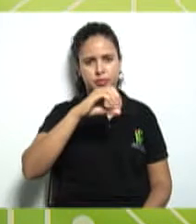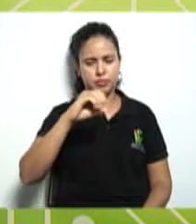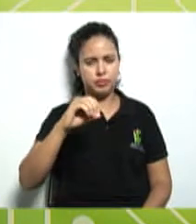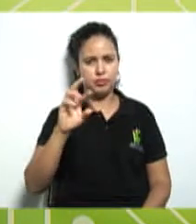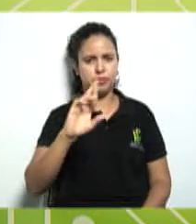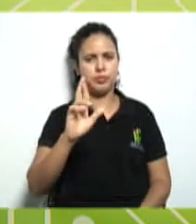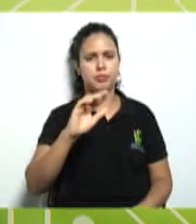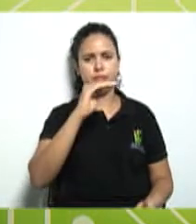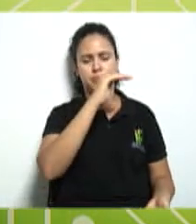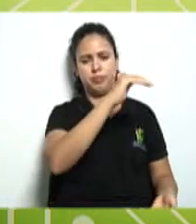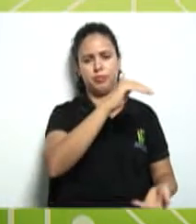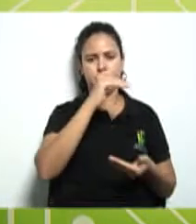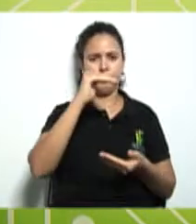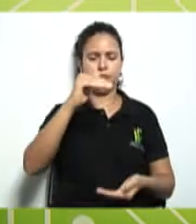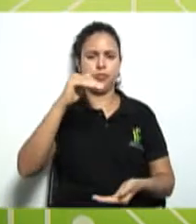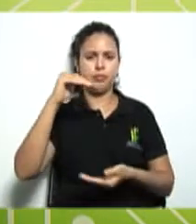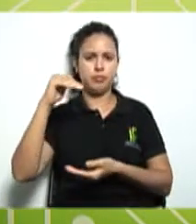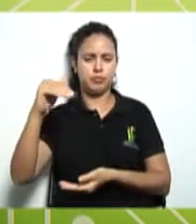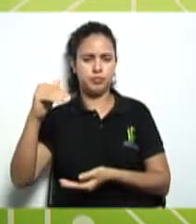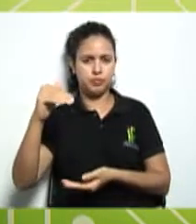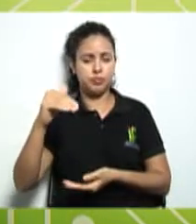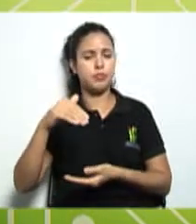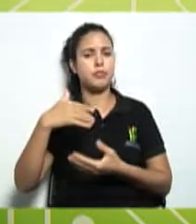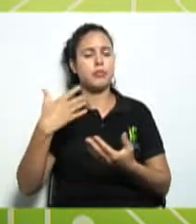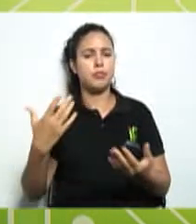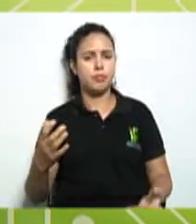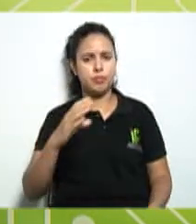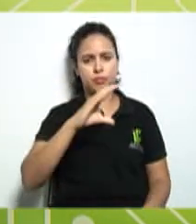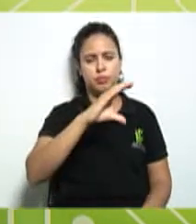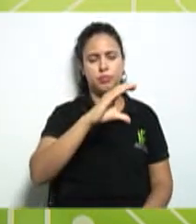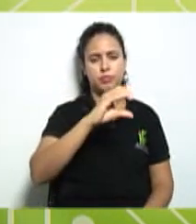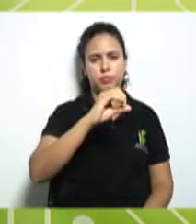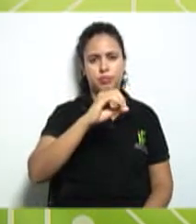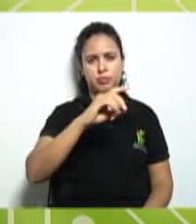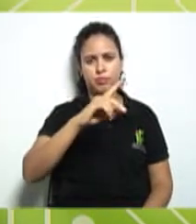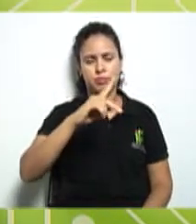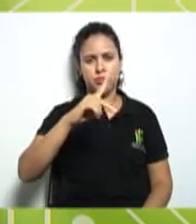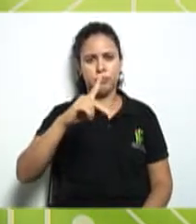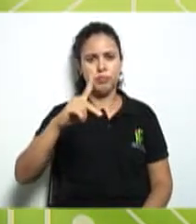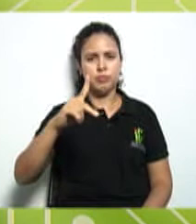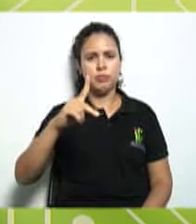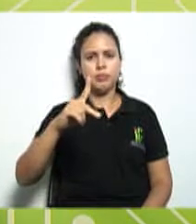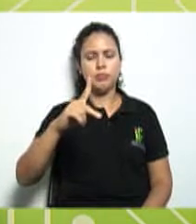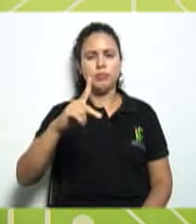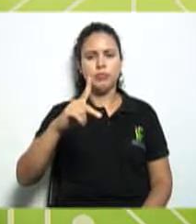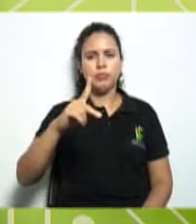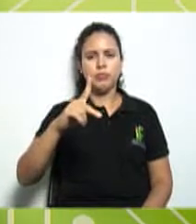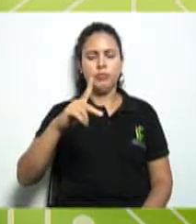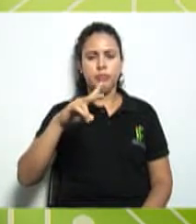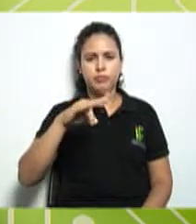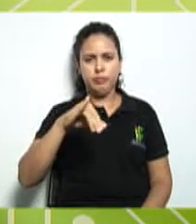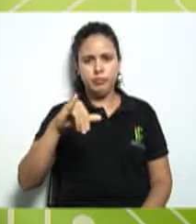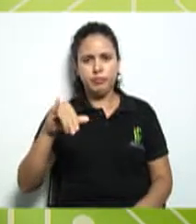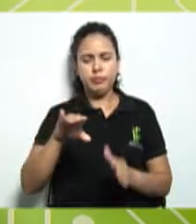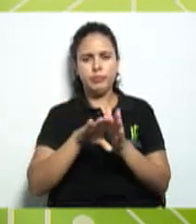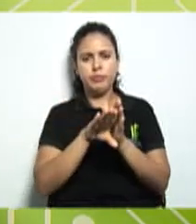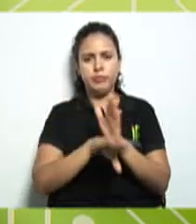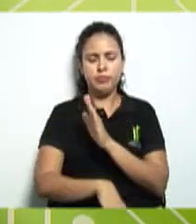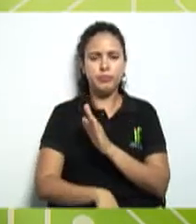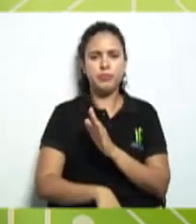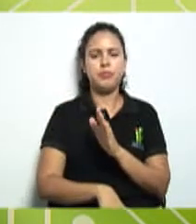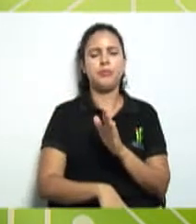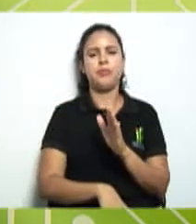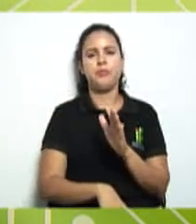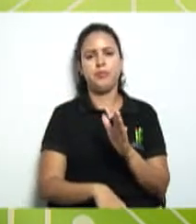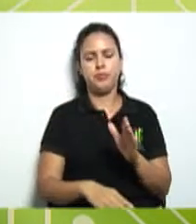saca de café aí a cooperativa né vai tirar todos aquele custo né que tem que são